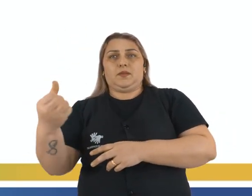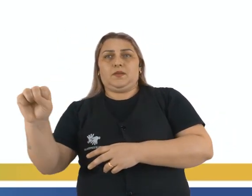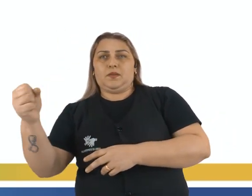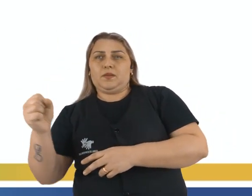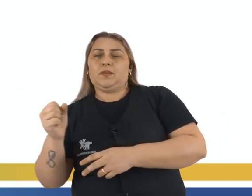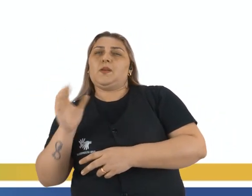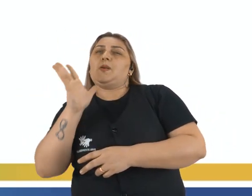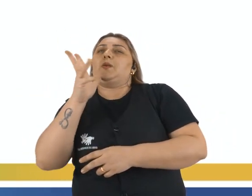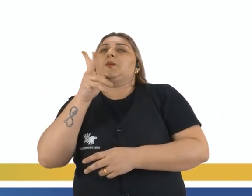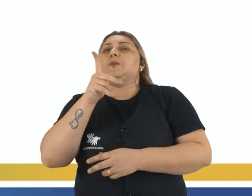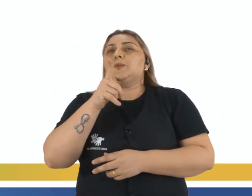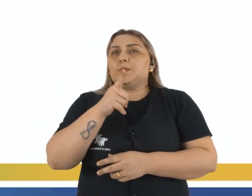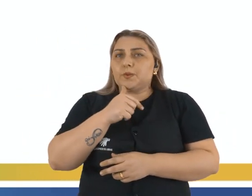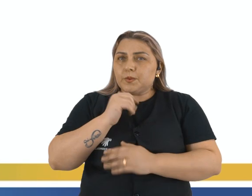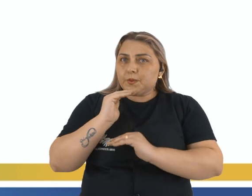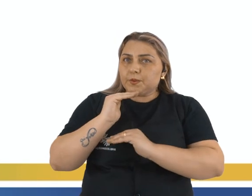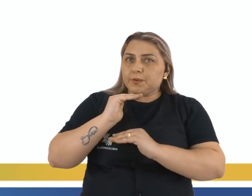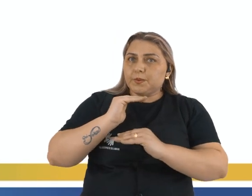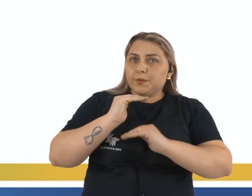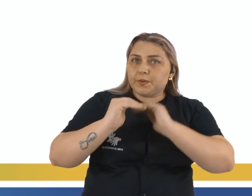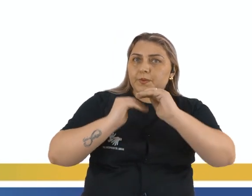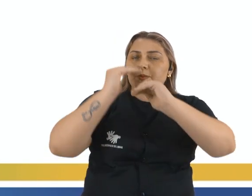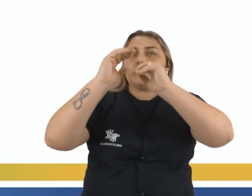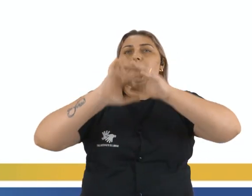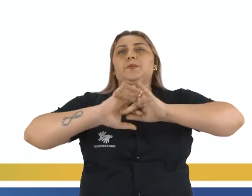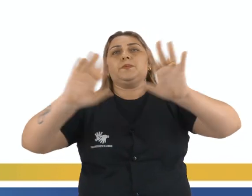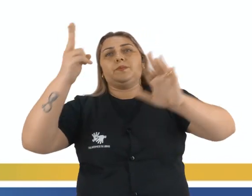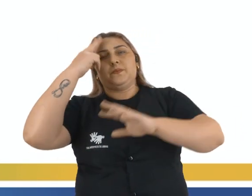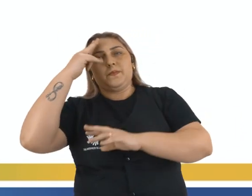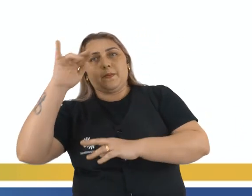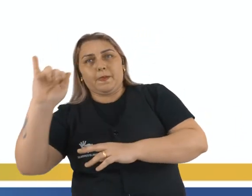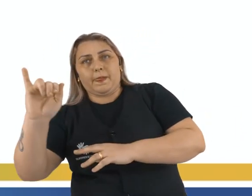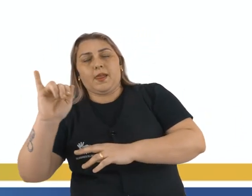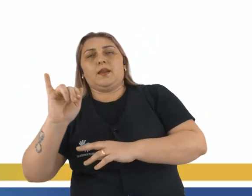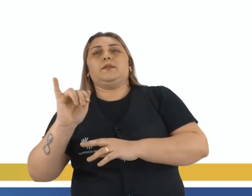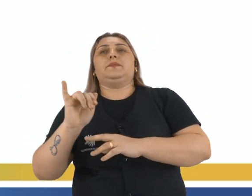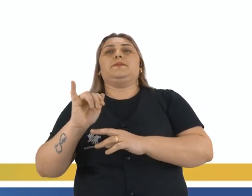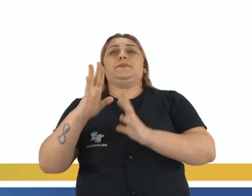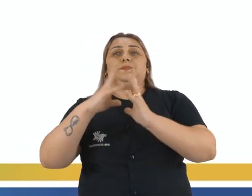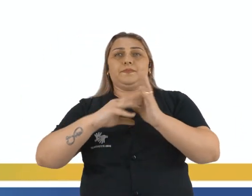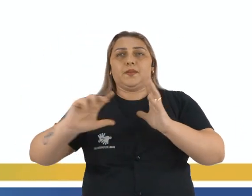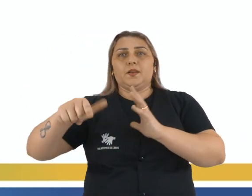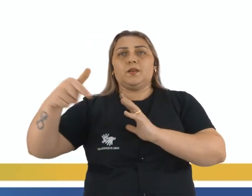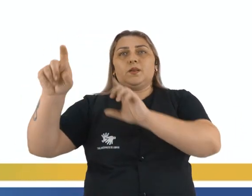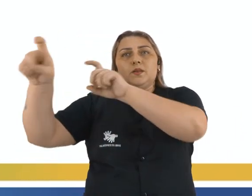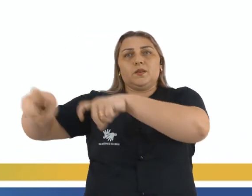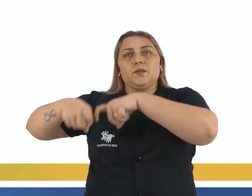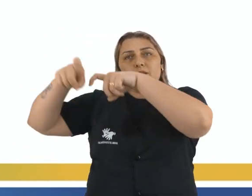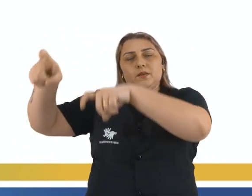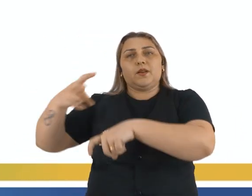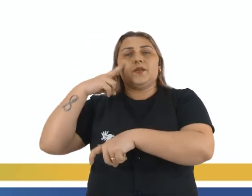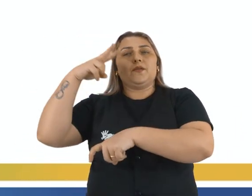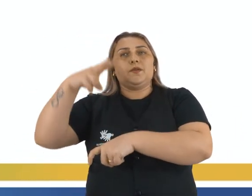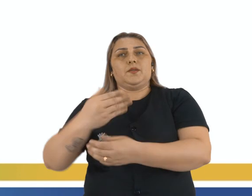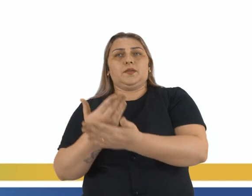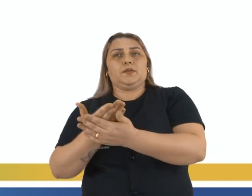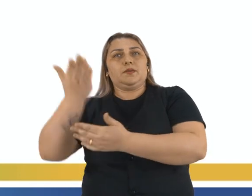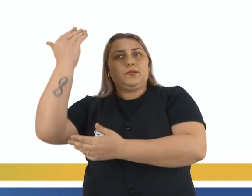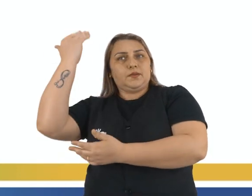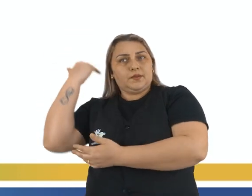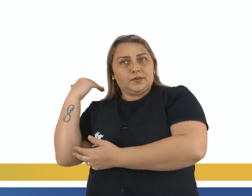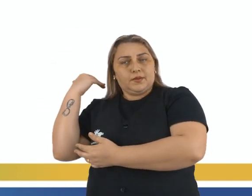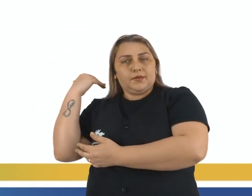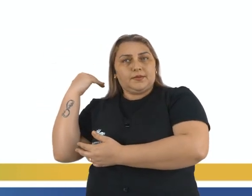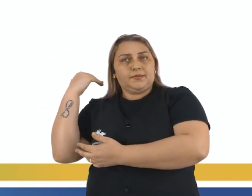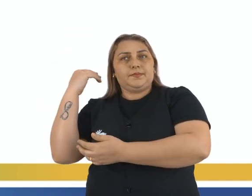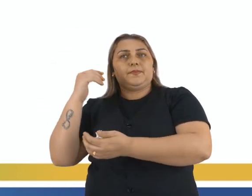quanto tempo depois. O processo de independência do Haiti, ele vai inspirar as outras colônias, como a gente viu na aula anterior. Então,